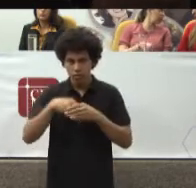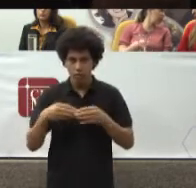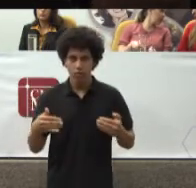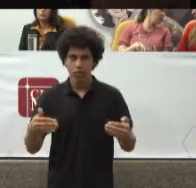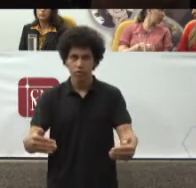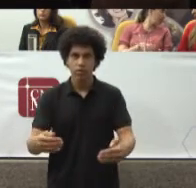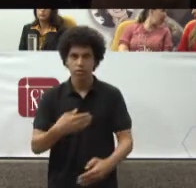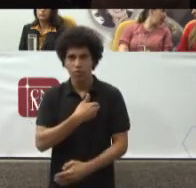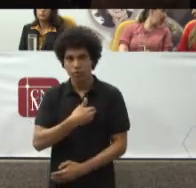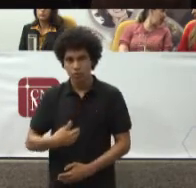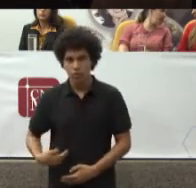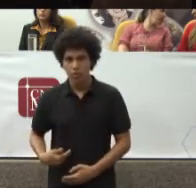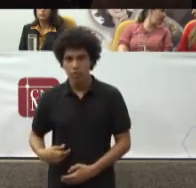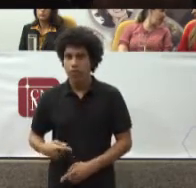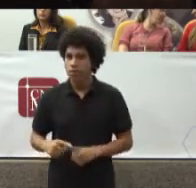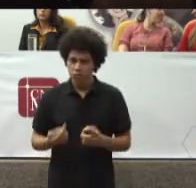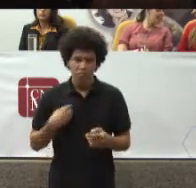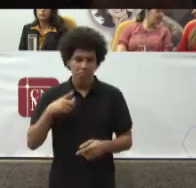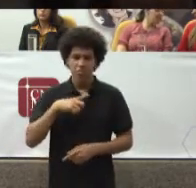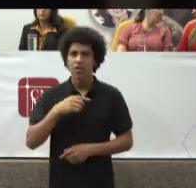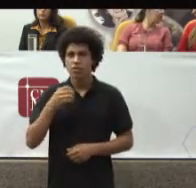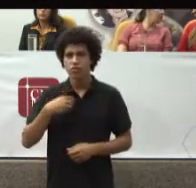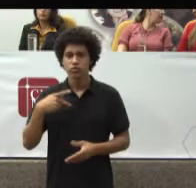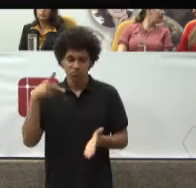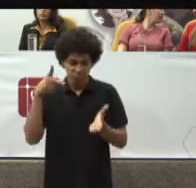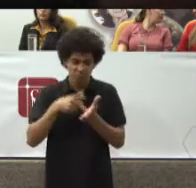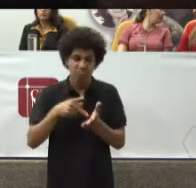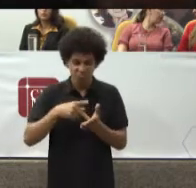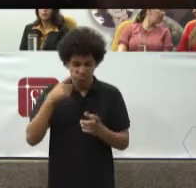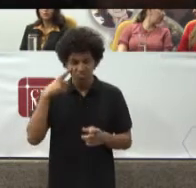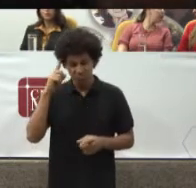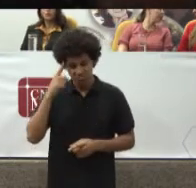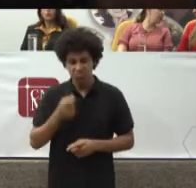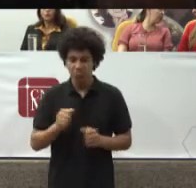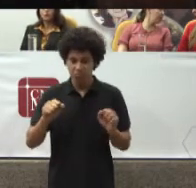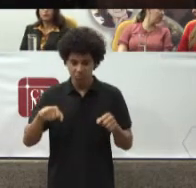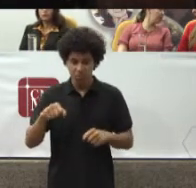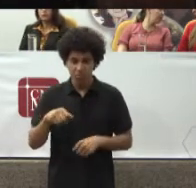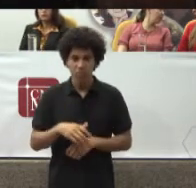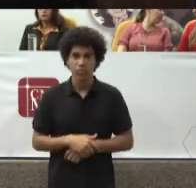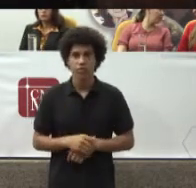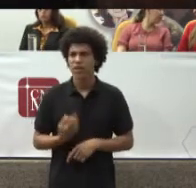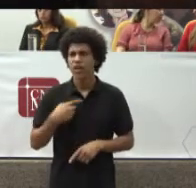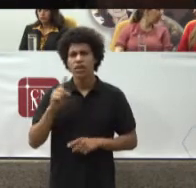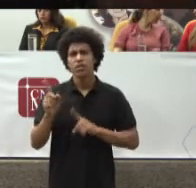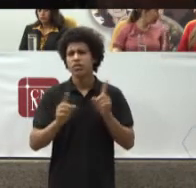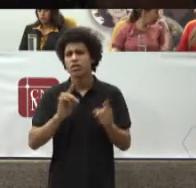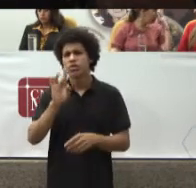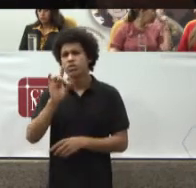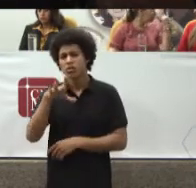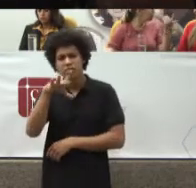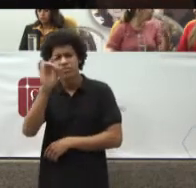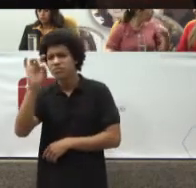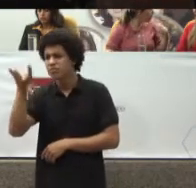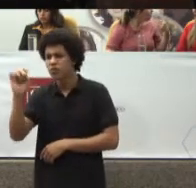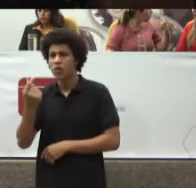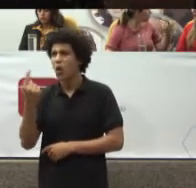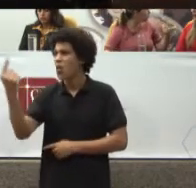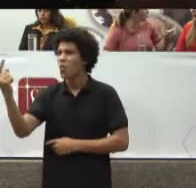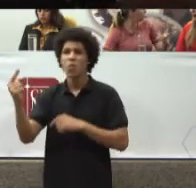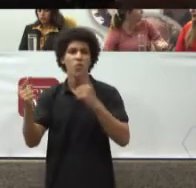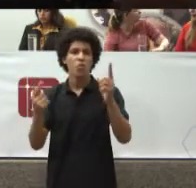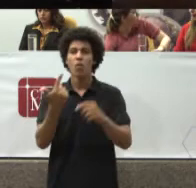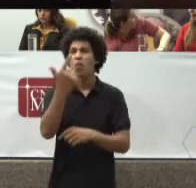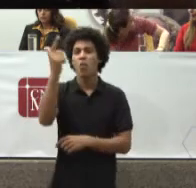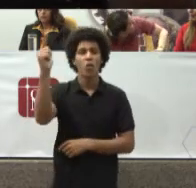conformação Constitucional Ela não é Escolha De um Ou outro Membro Do Ministério